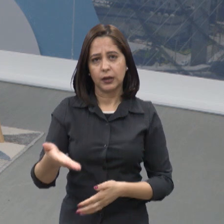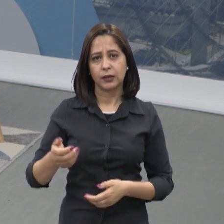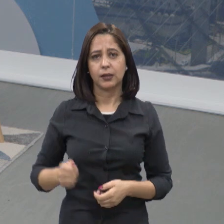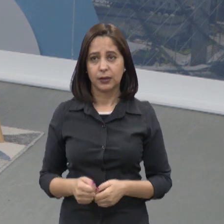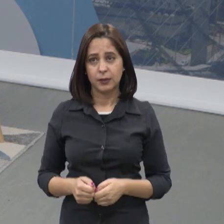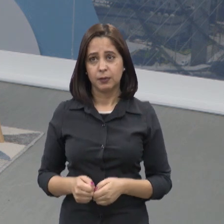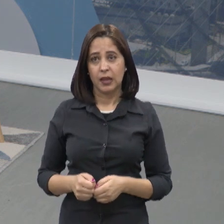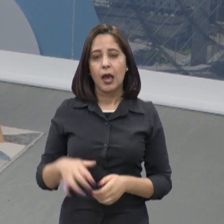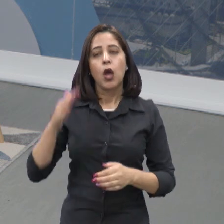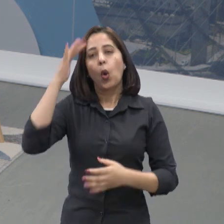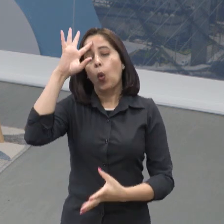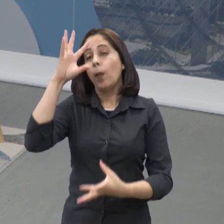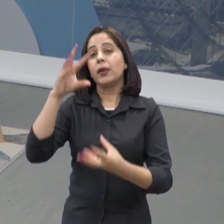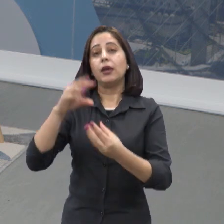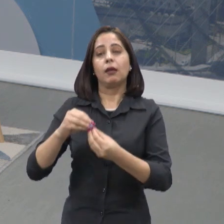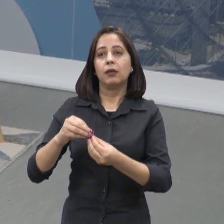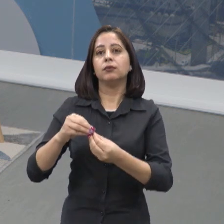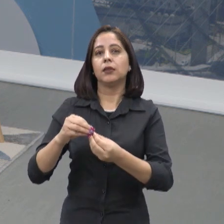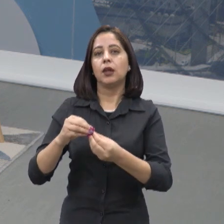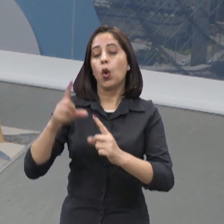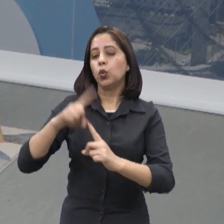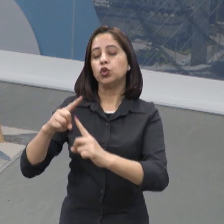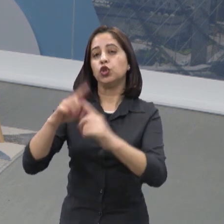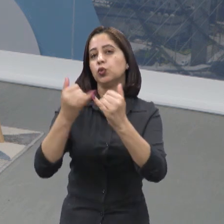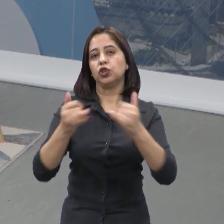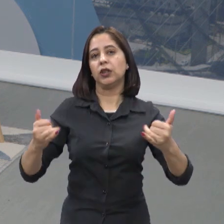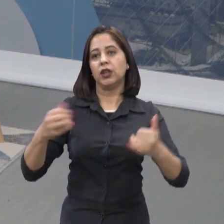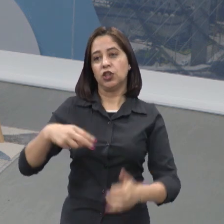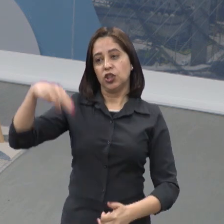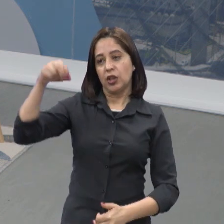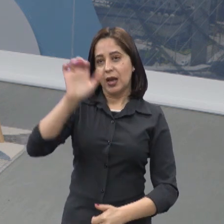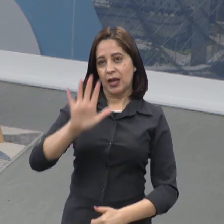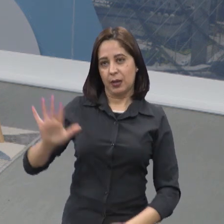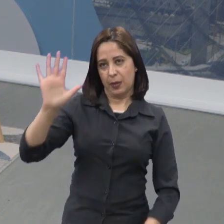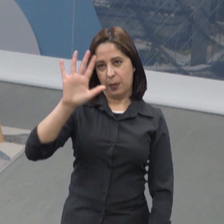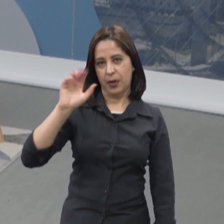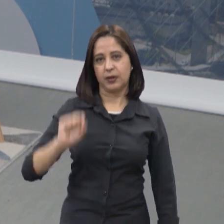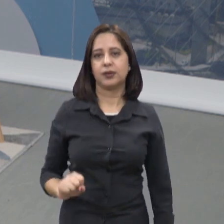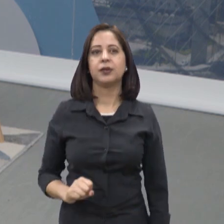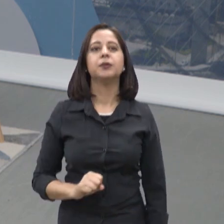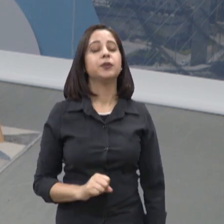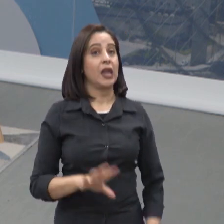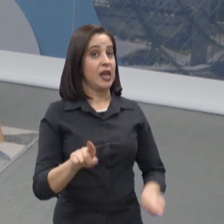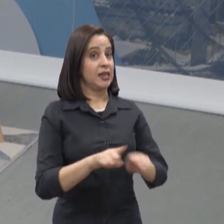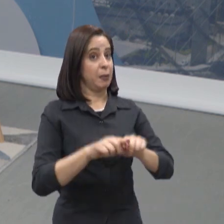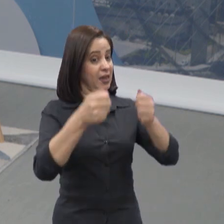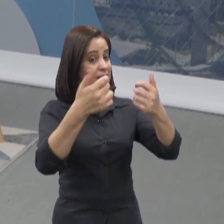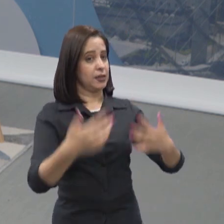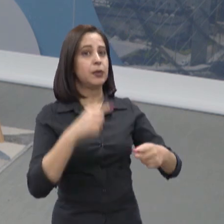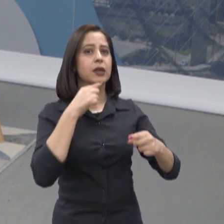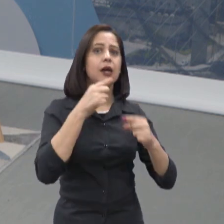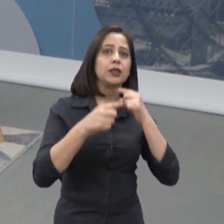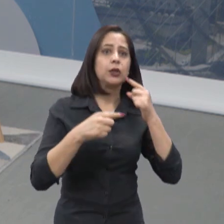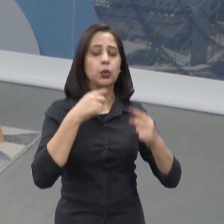nacional e até mundial, né, de geração e estou à disposição aqui para... E tirar muitas dúvidas, né, que a gente falava que não é